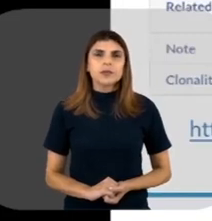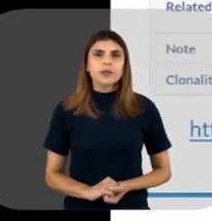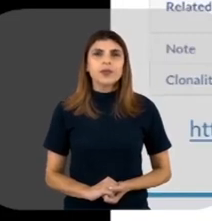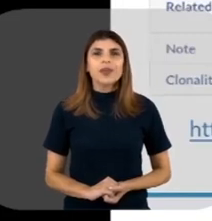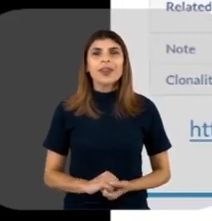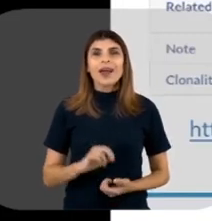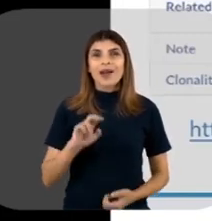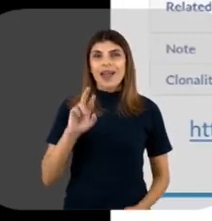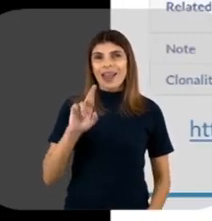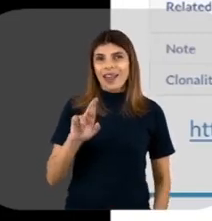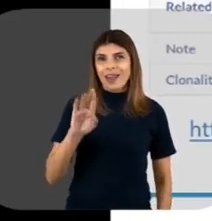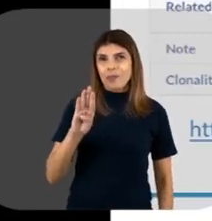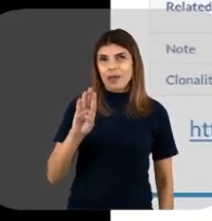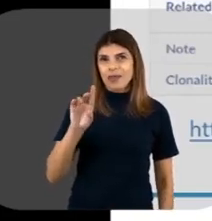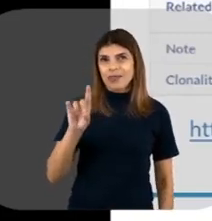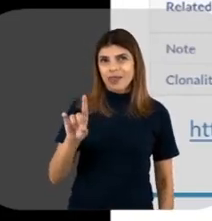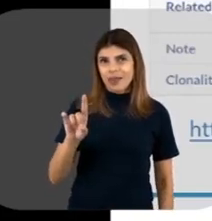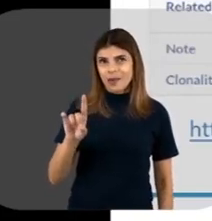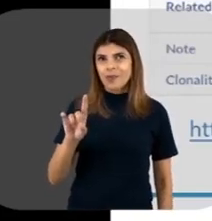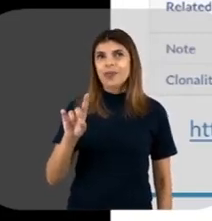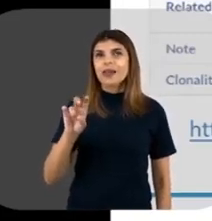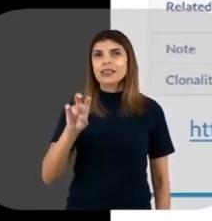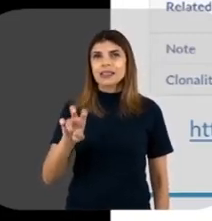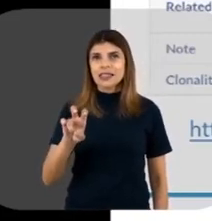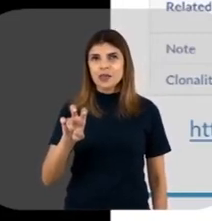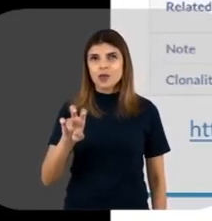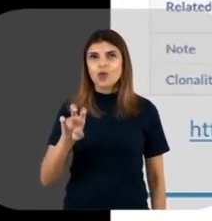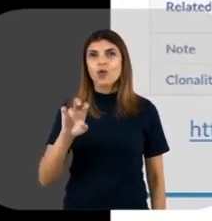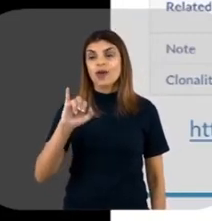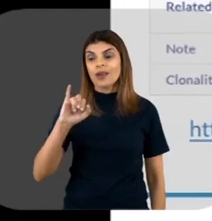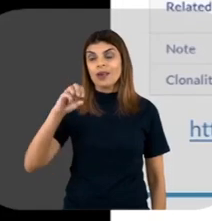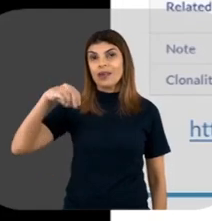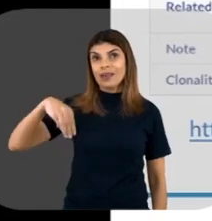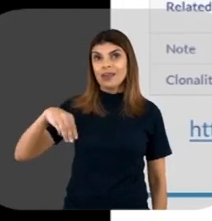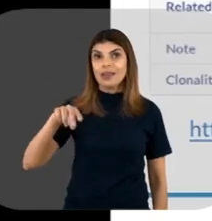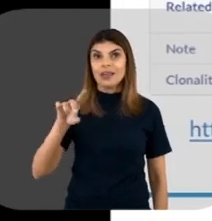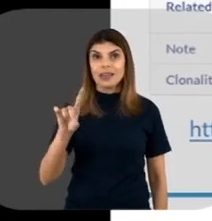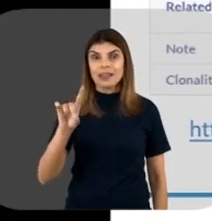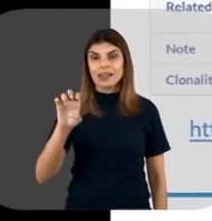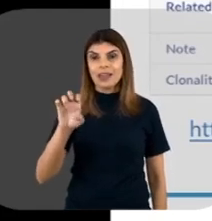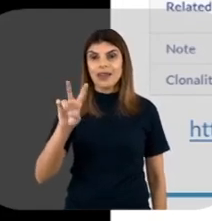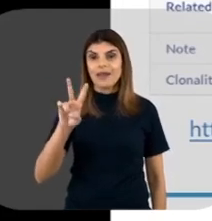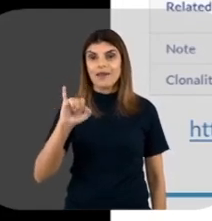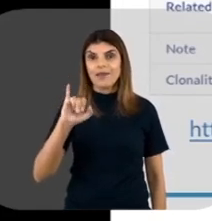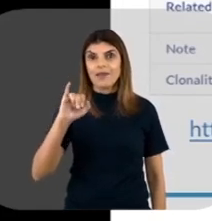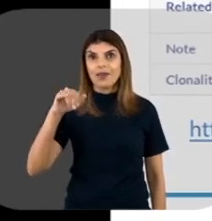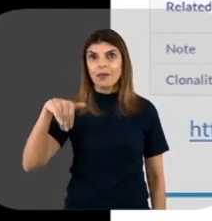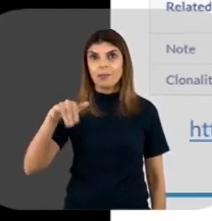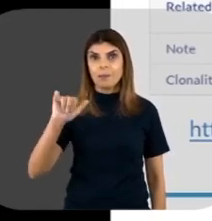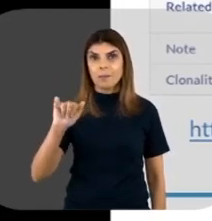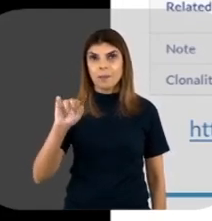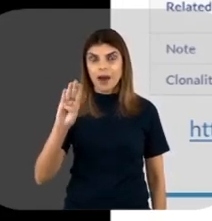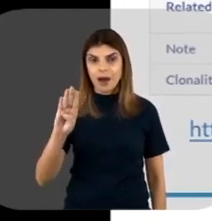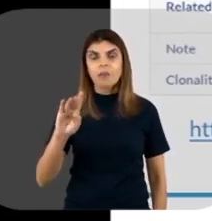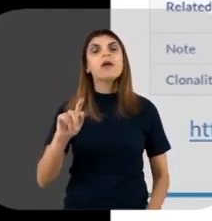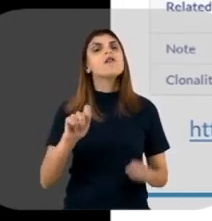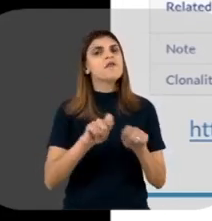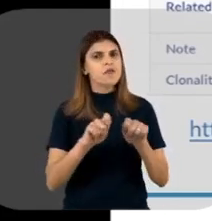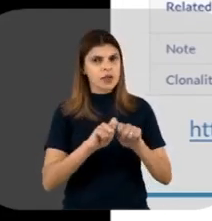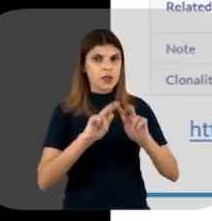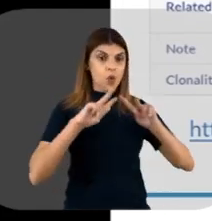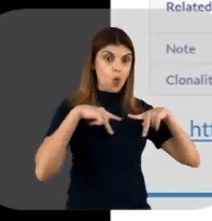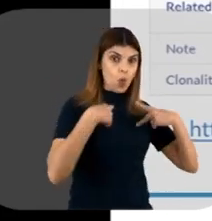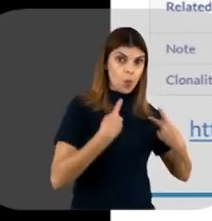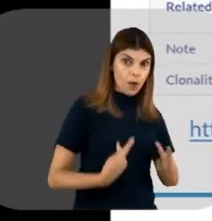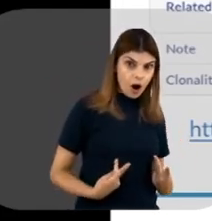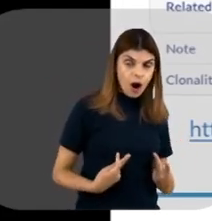Pro Indevimab, né? Que é o anti-RBD5. Também para espécie humana. Produzido em células